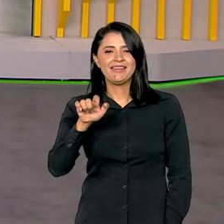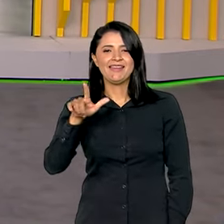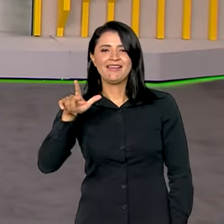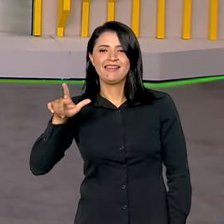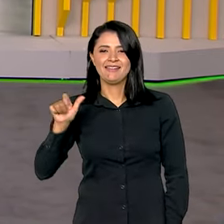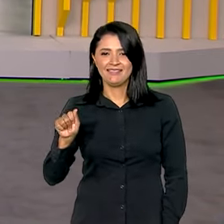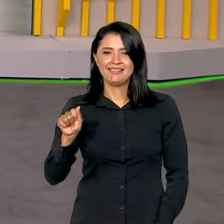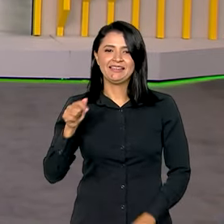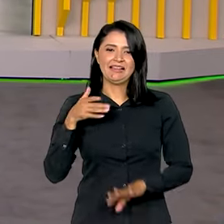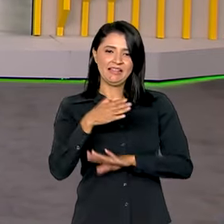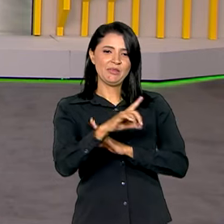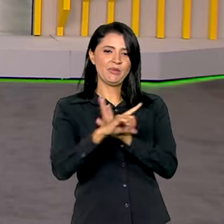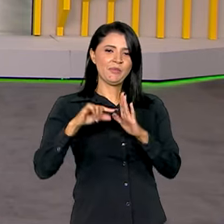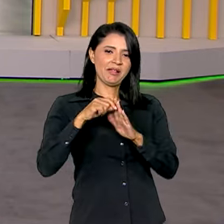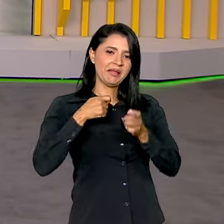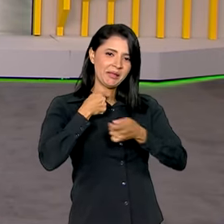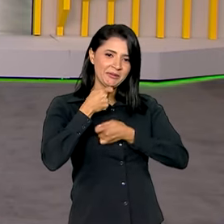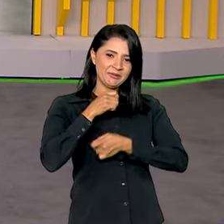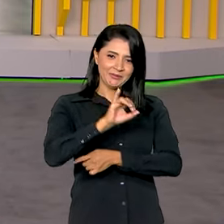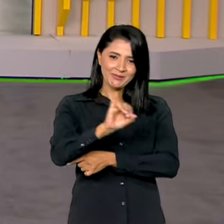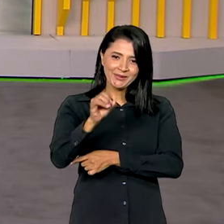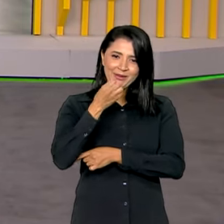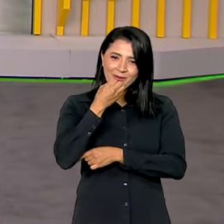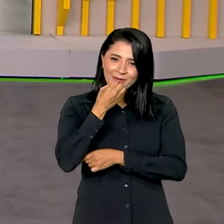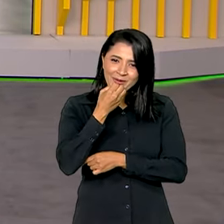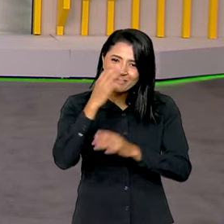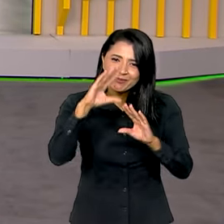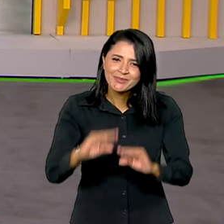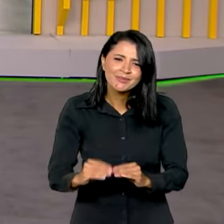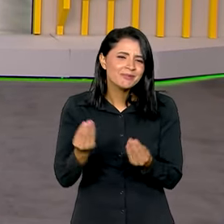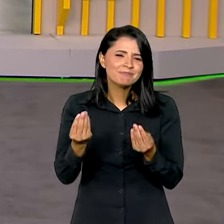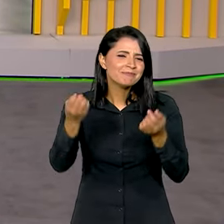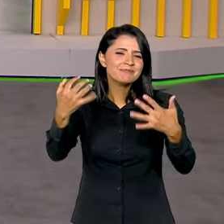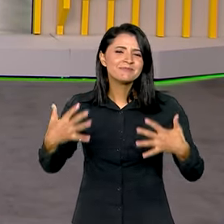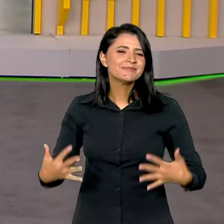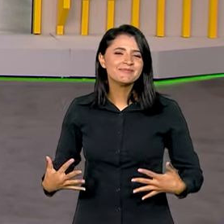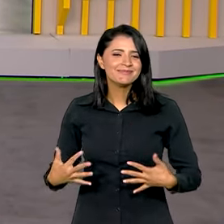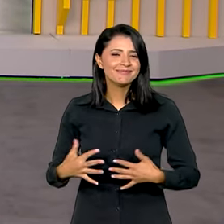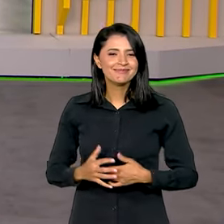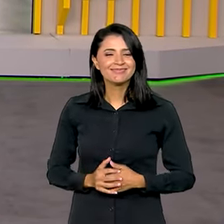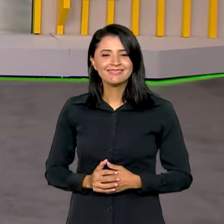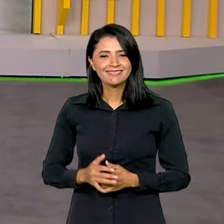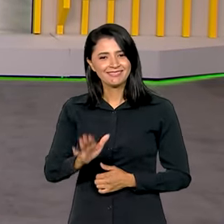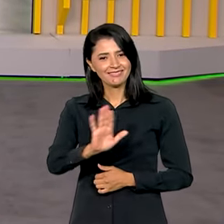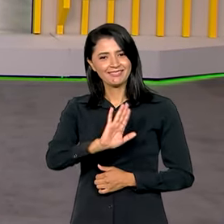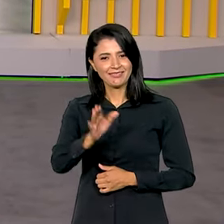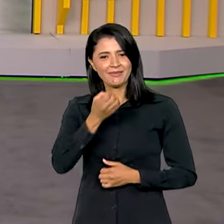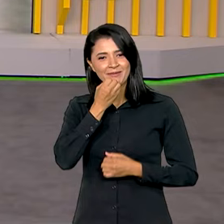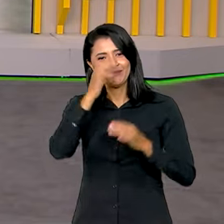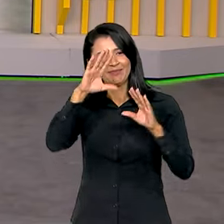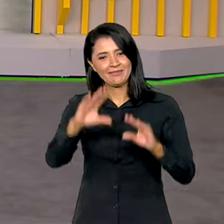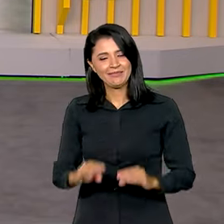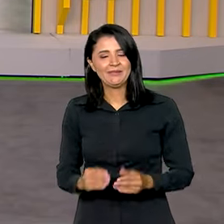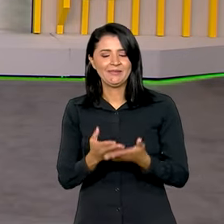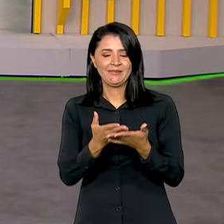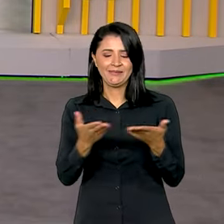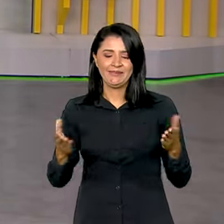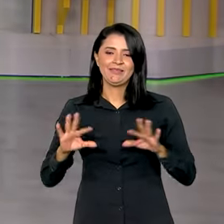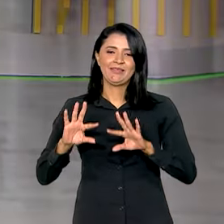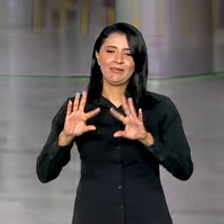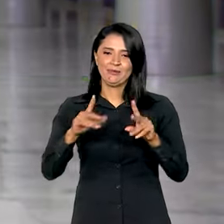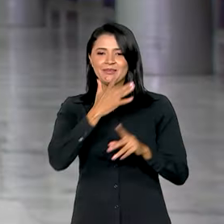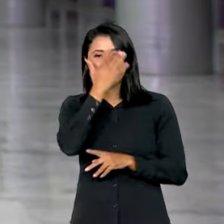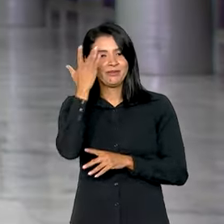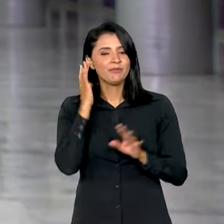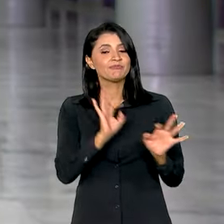lá do Palácio do Planalto. Oi, Gabi, conta para a gente essa história. Oi, Carol, boa noite. Uma boa noite a todos que nos